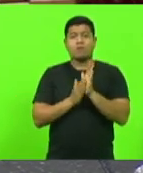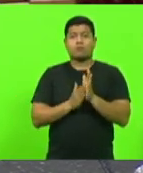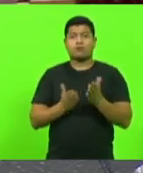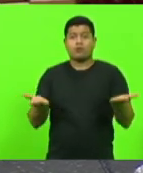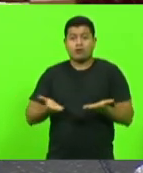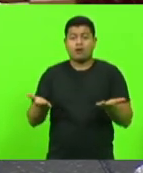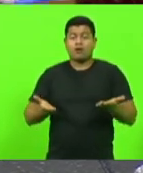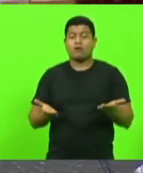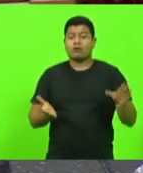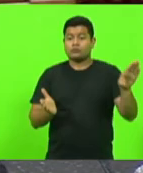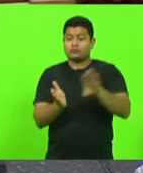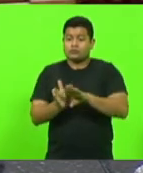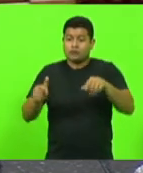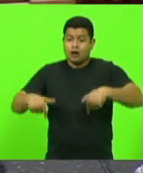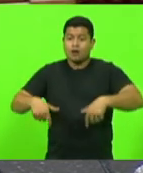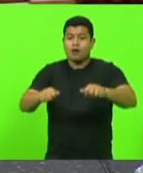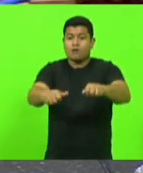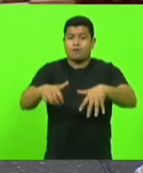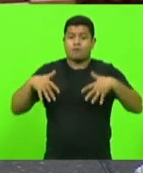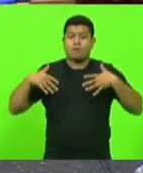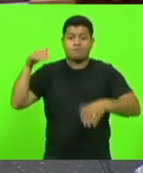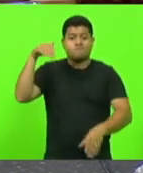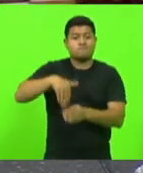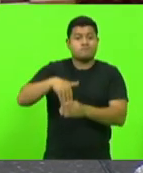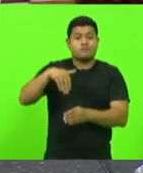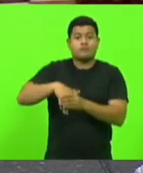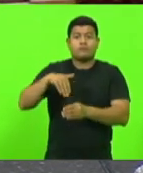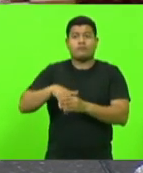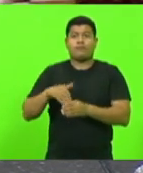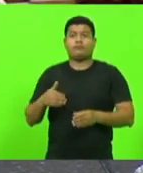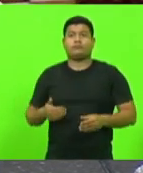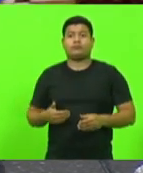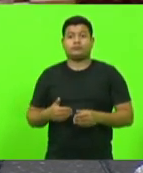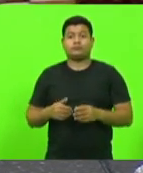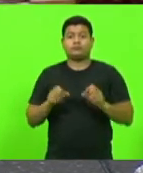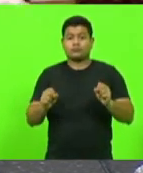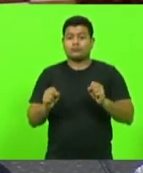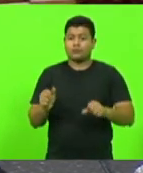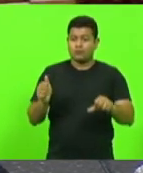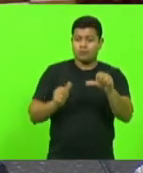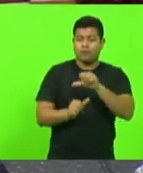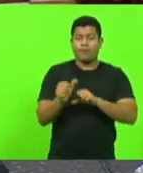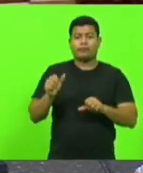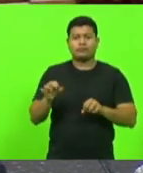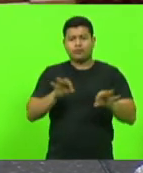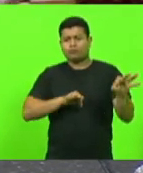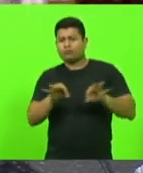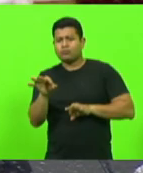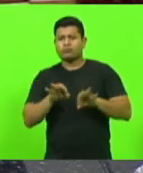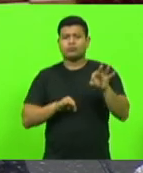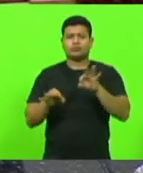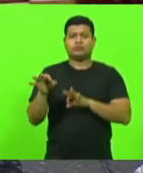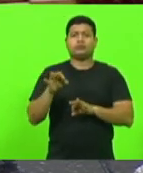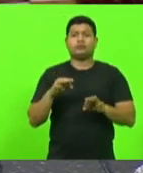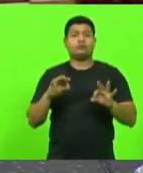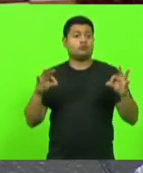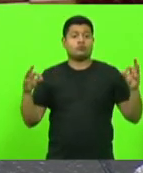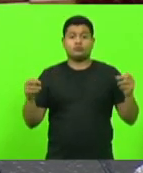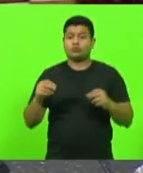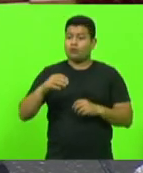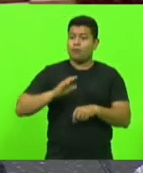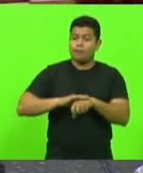agora chega ao plenário desta Casa, onde poderá ser modificado, aperfeiçoado por todos nós,